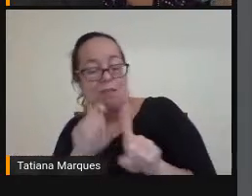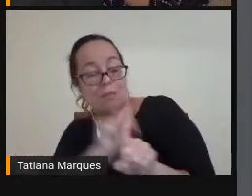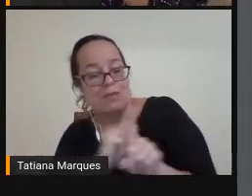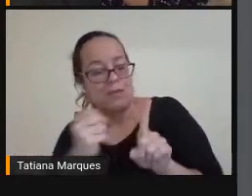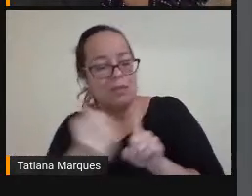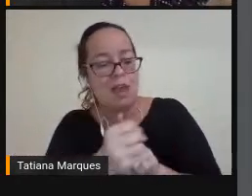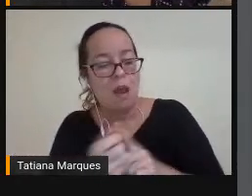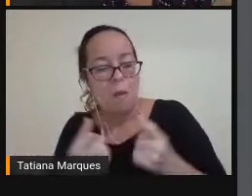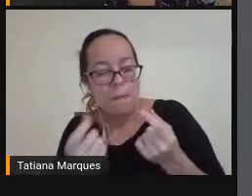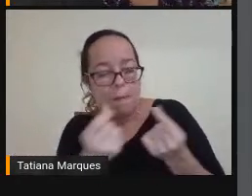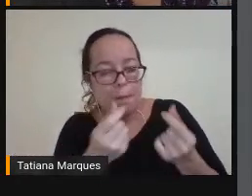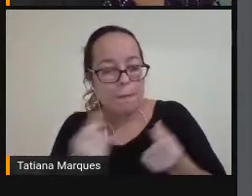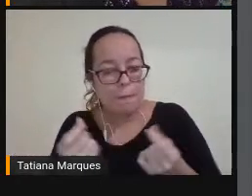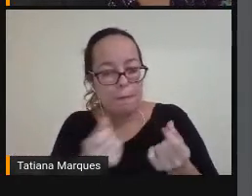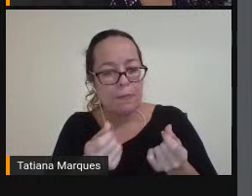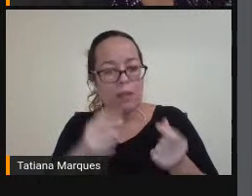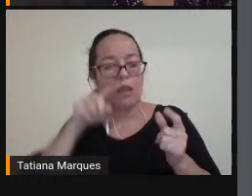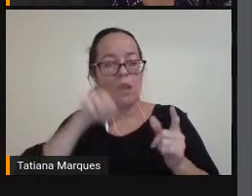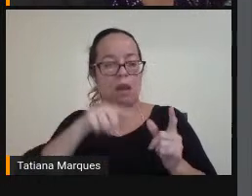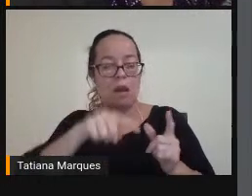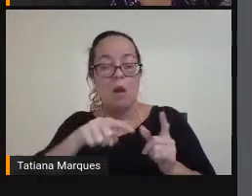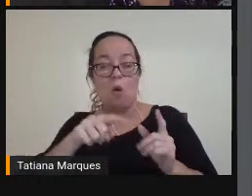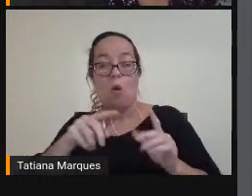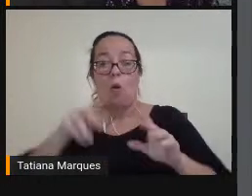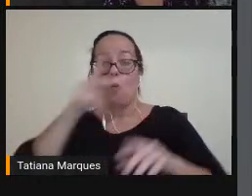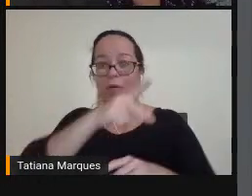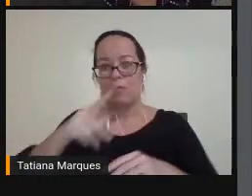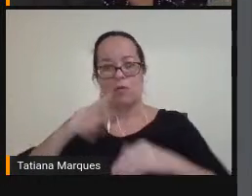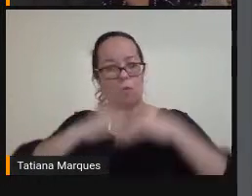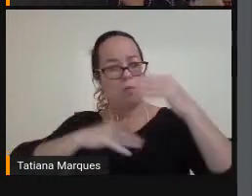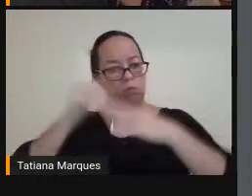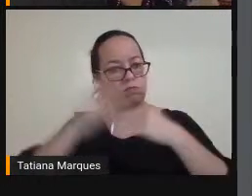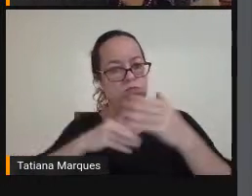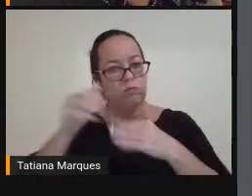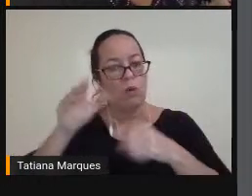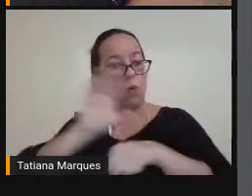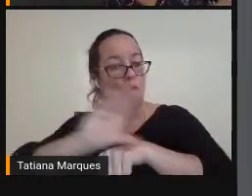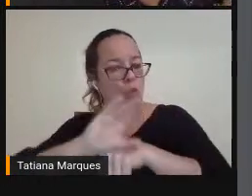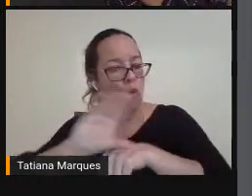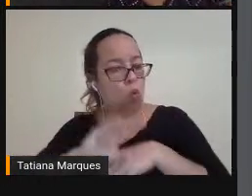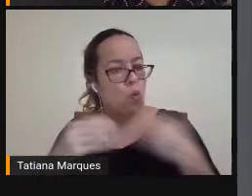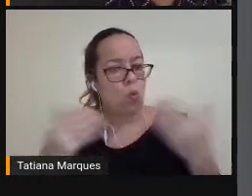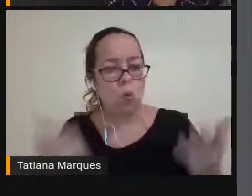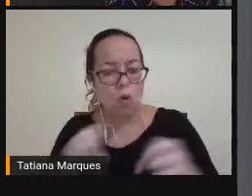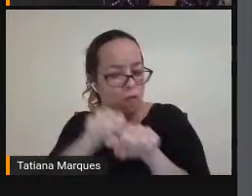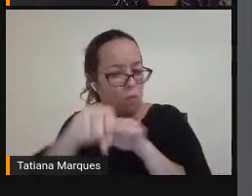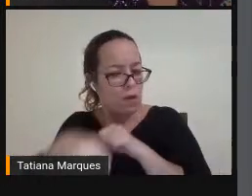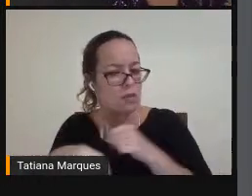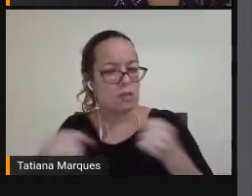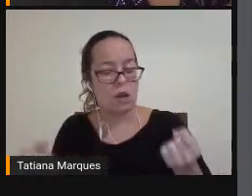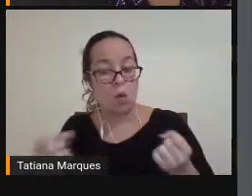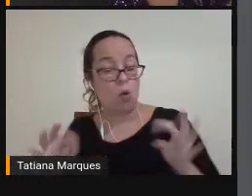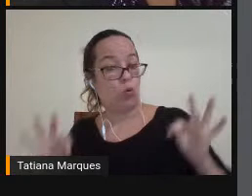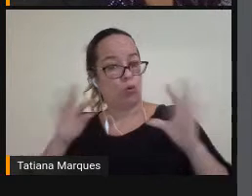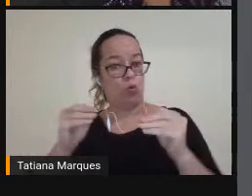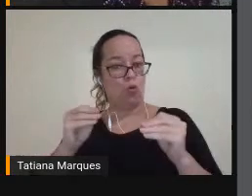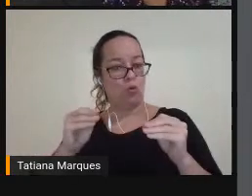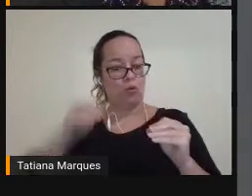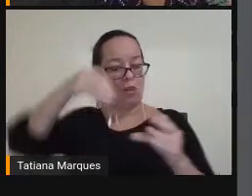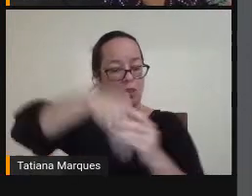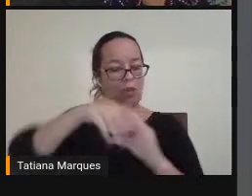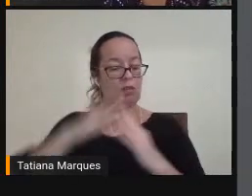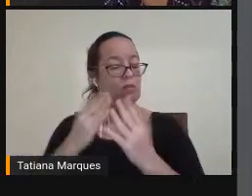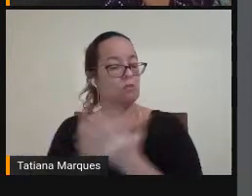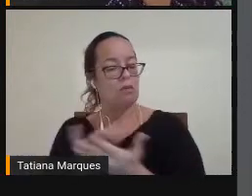As questões De capacitação Desses professores Ou da De todos os Envolvidos Na escola